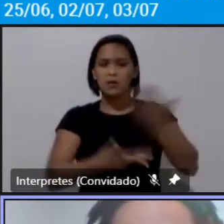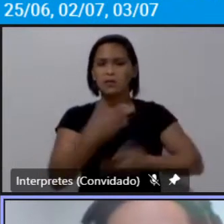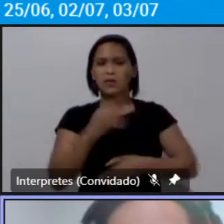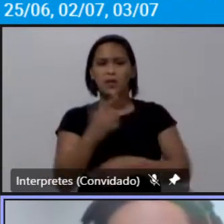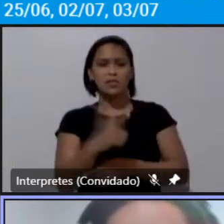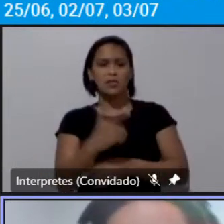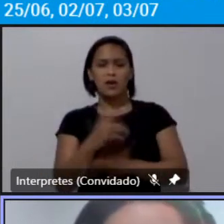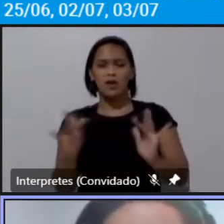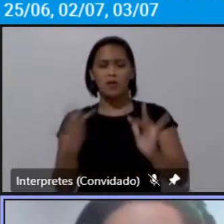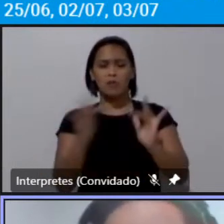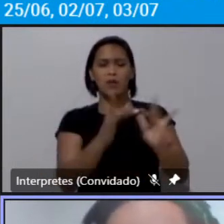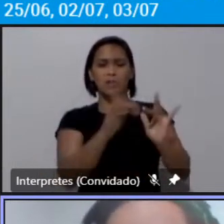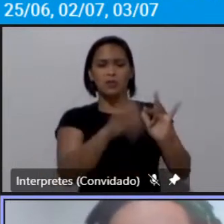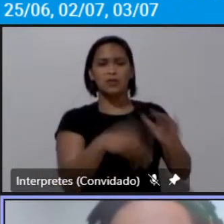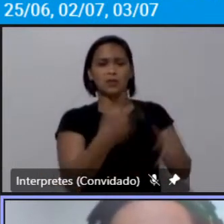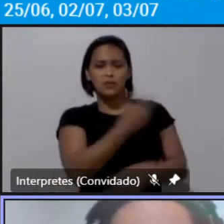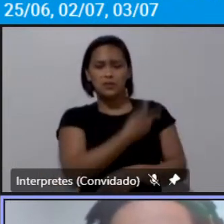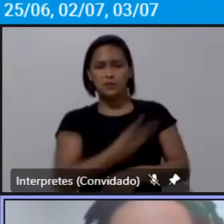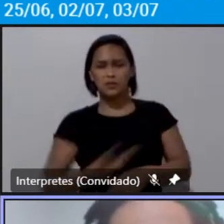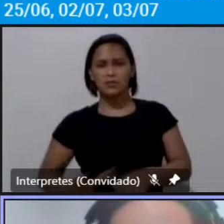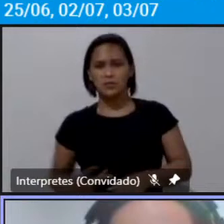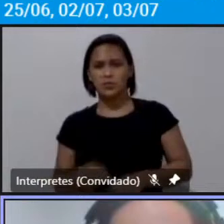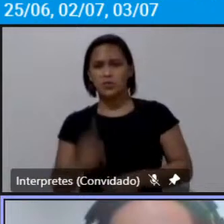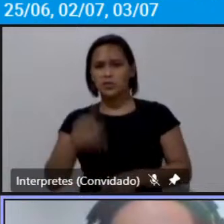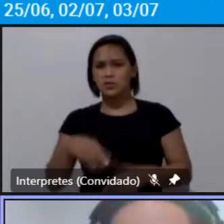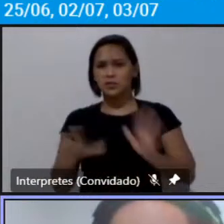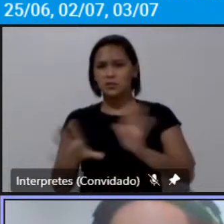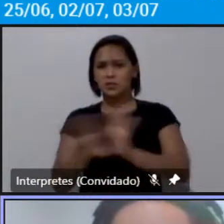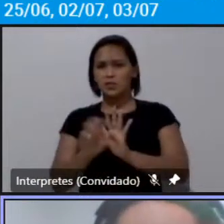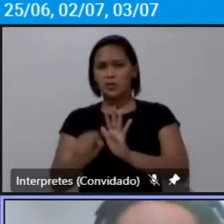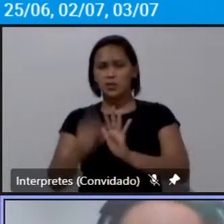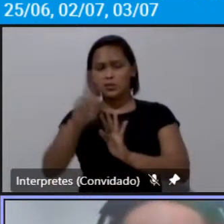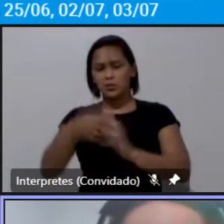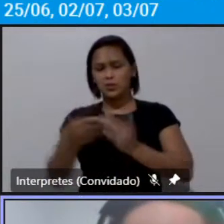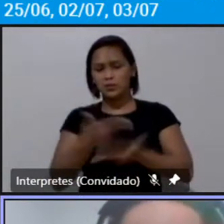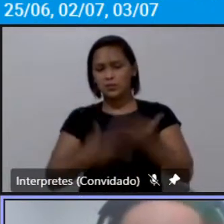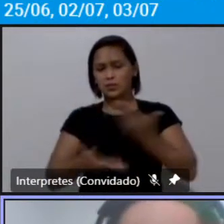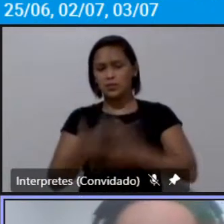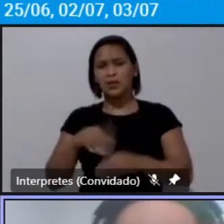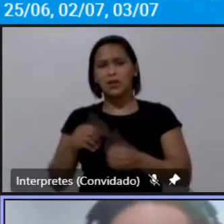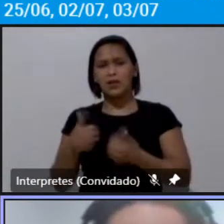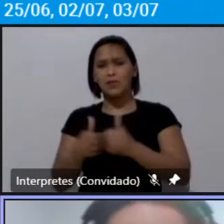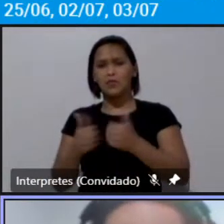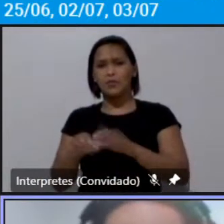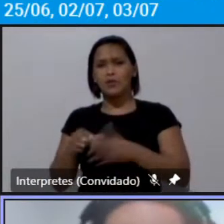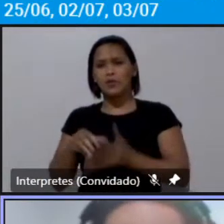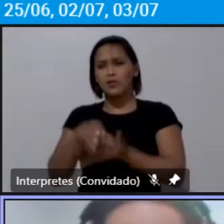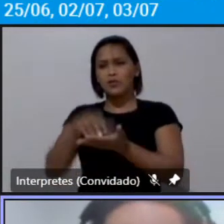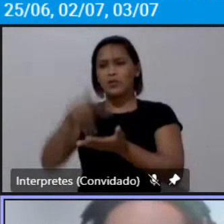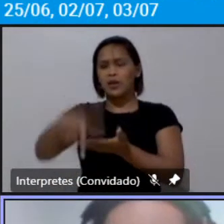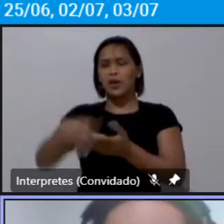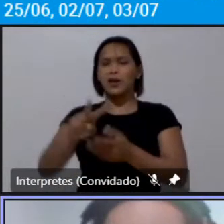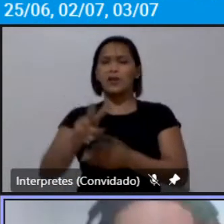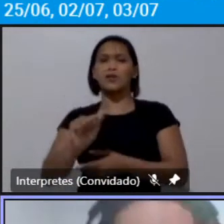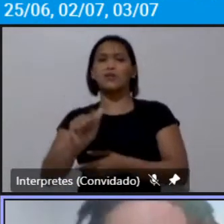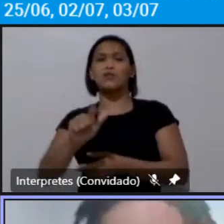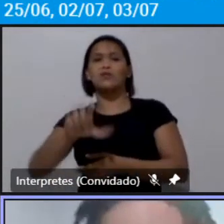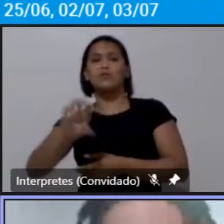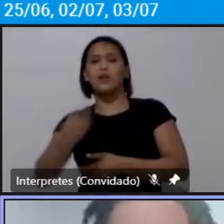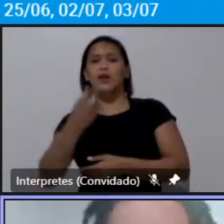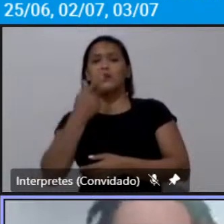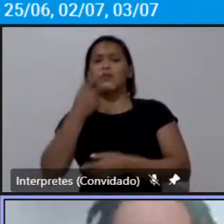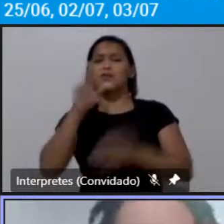integração nas políticas que são adotadas em relação aos transportes aqui na região do vale isso é muito